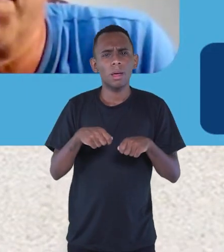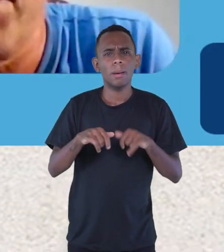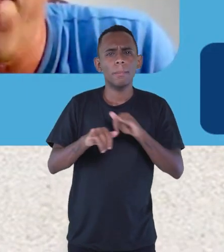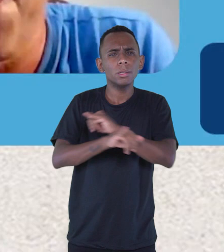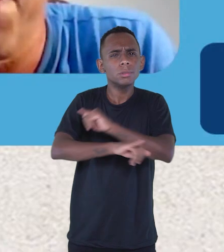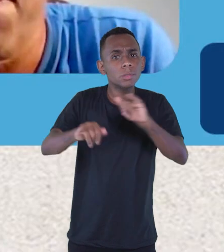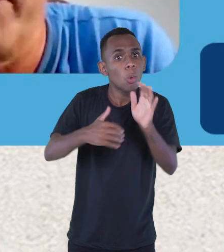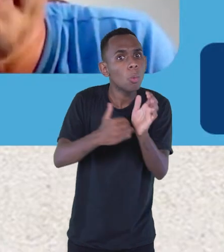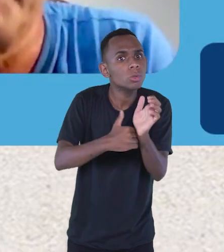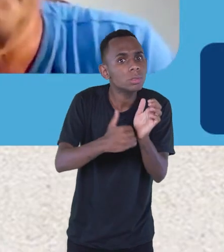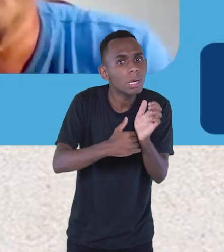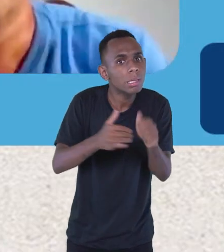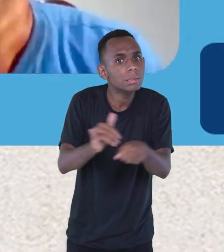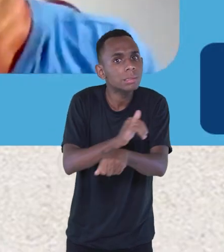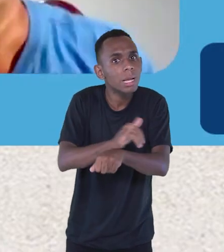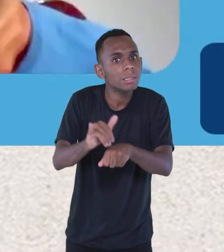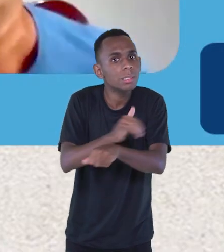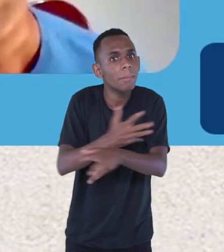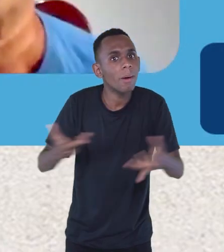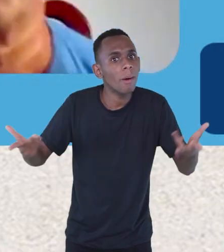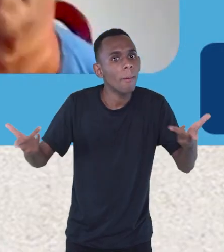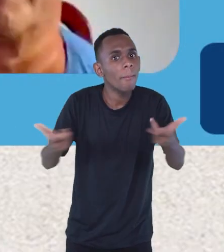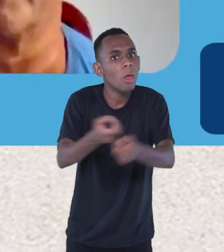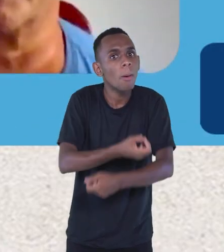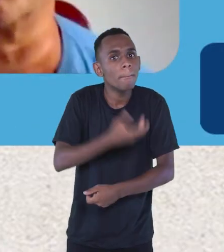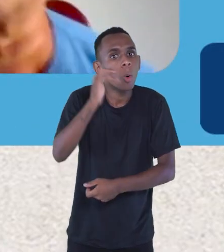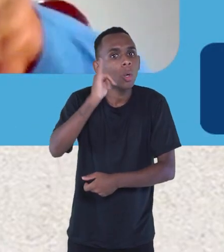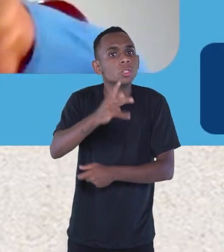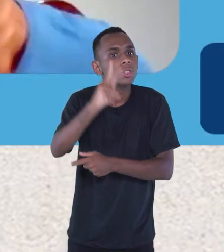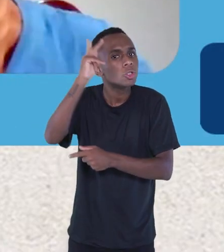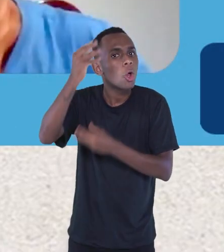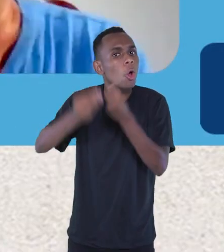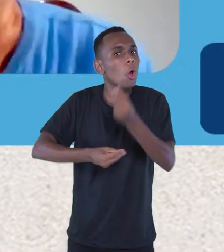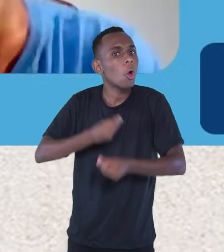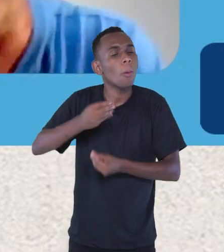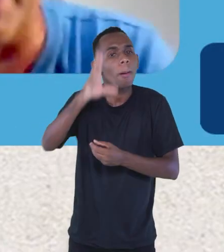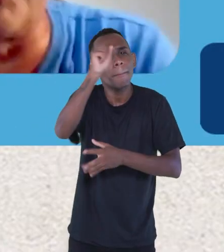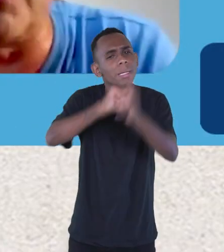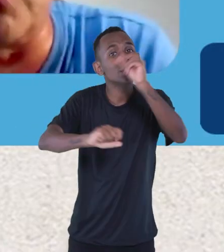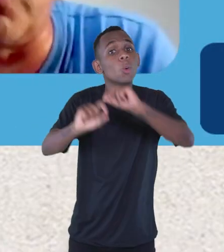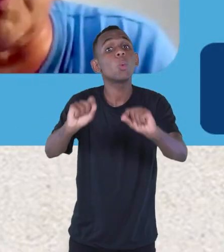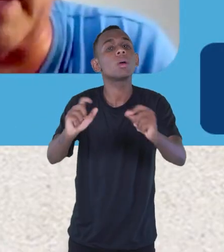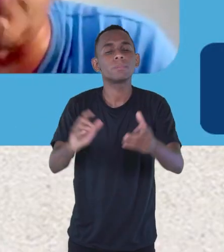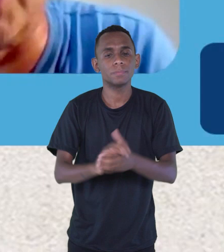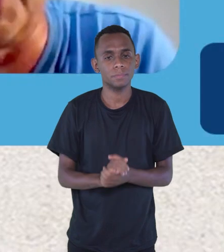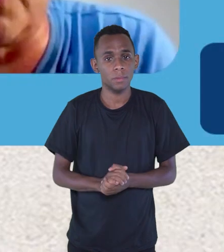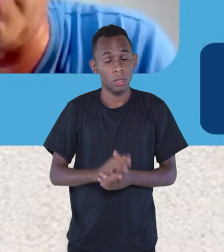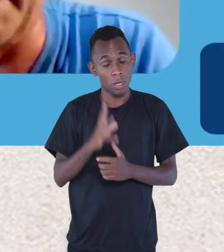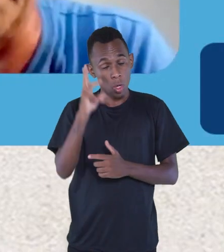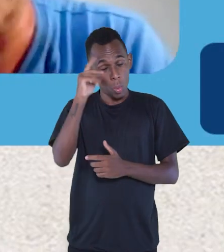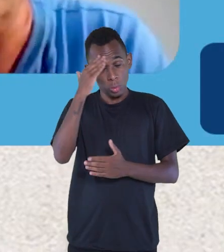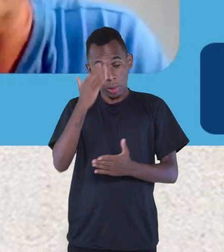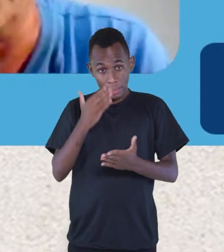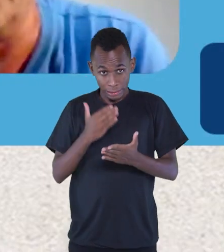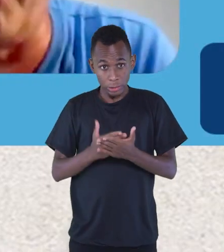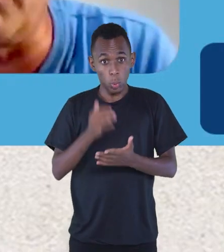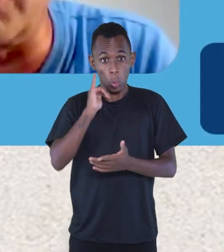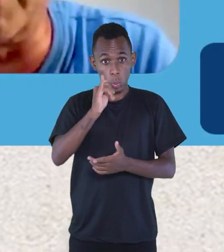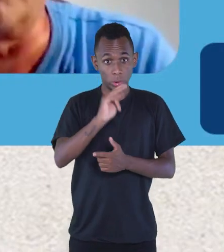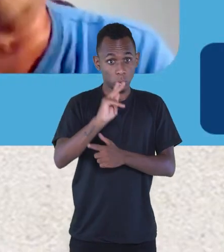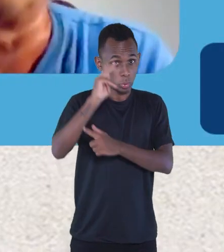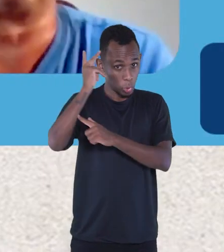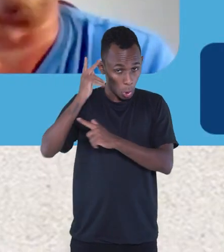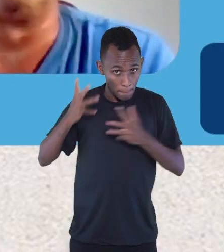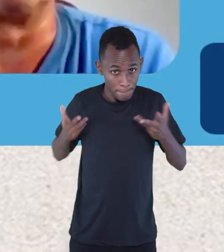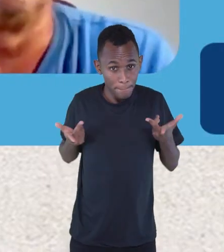de ser um bom contador de histórias? O você aprendeu aí nessa trajetória? Olha, eu acho que o contador de histórias, o